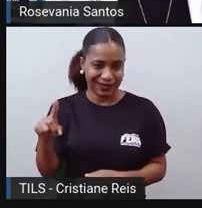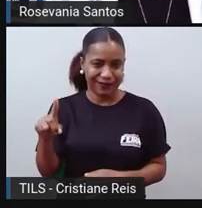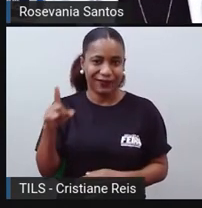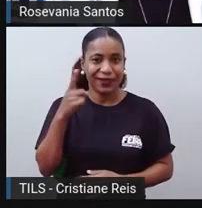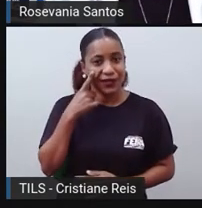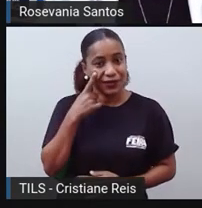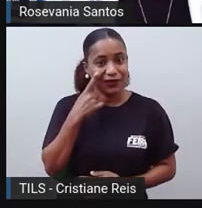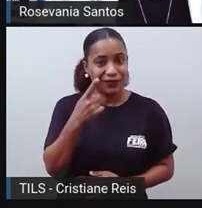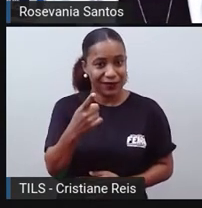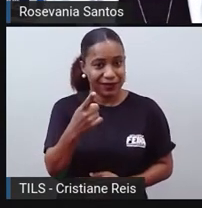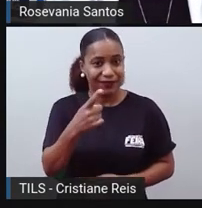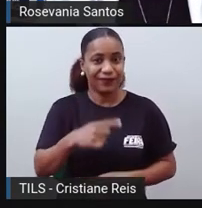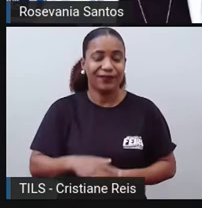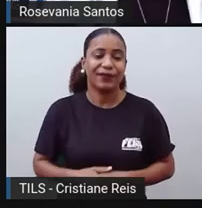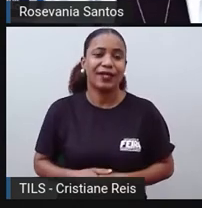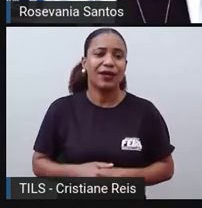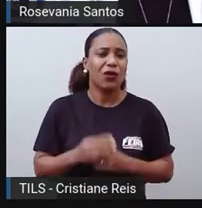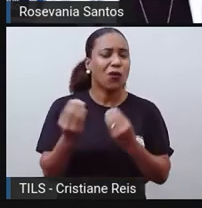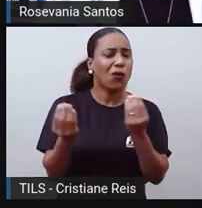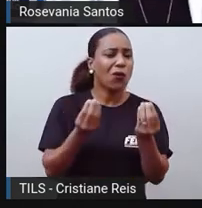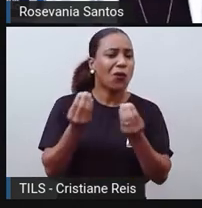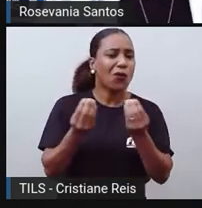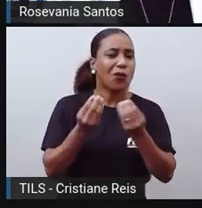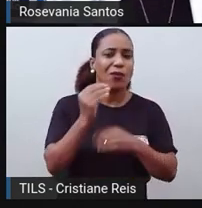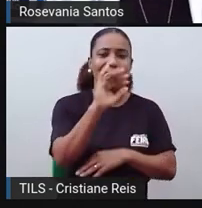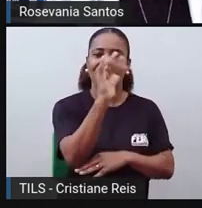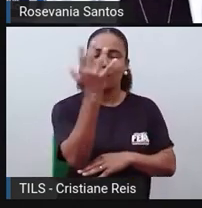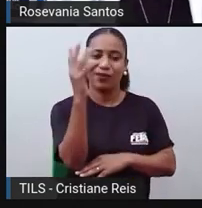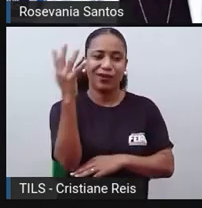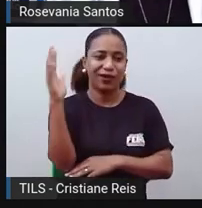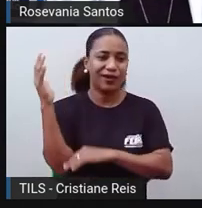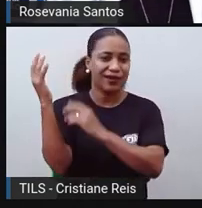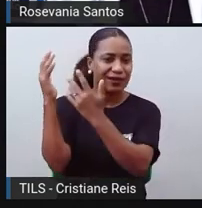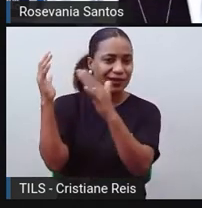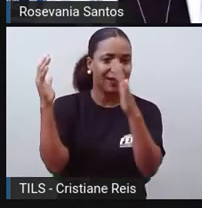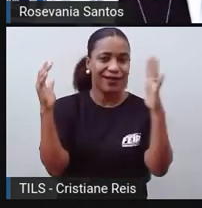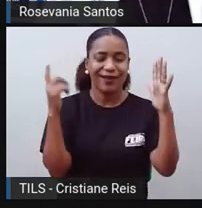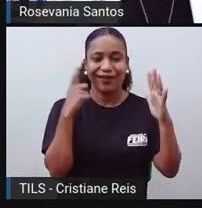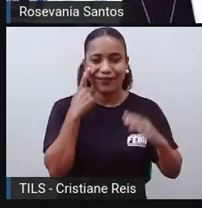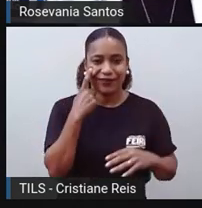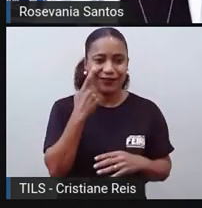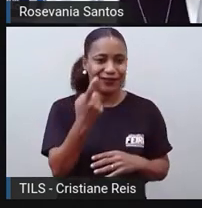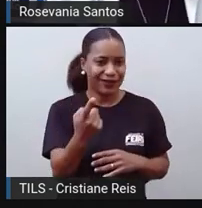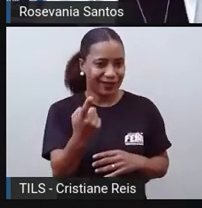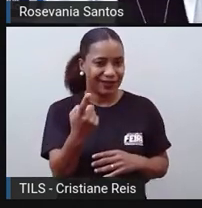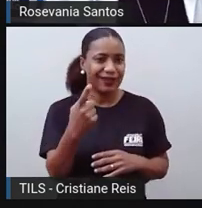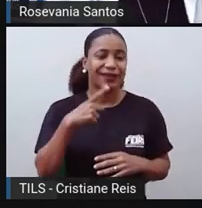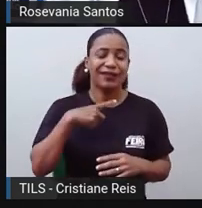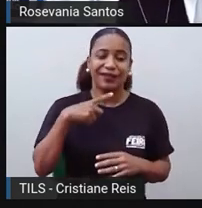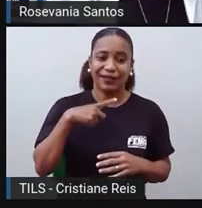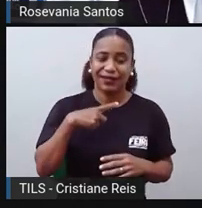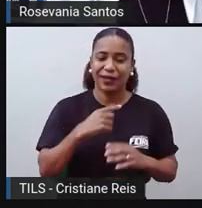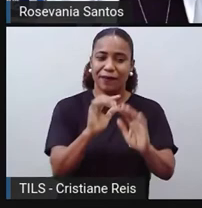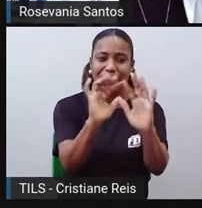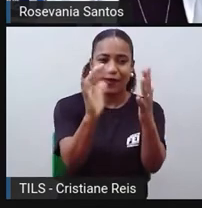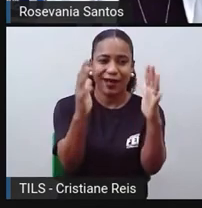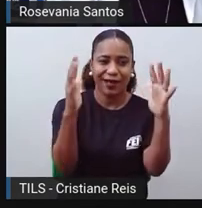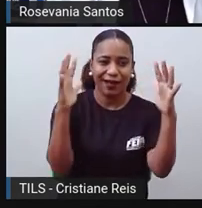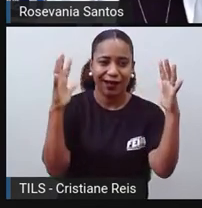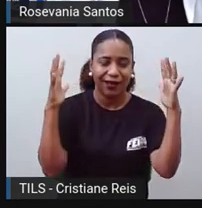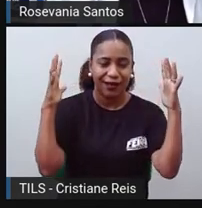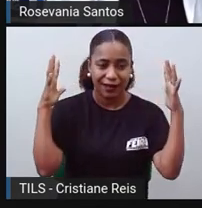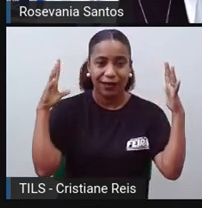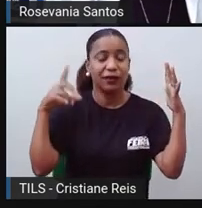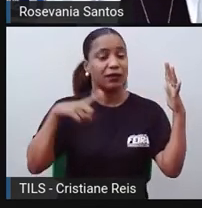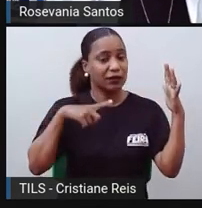Bom, então de vegetação, aí você aqui logo de cara, você vê as savanas, as pradarias, essa parte mesmo